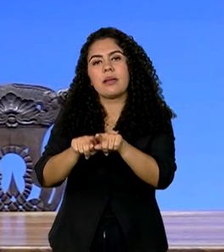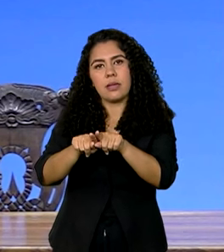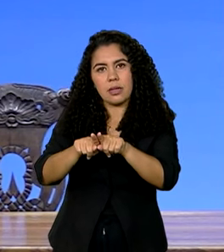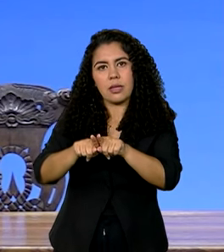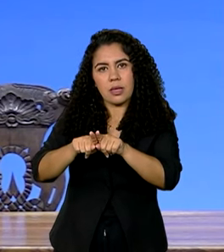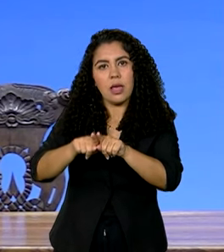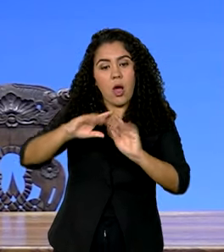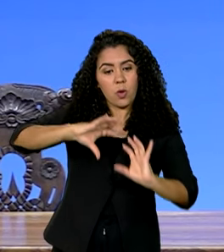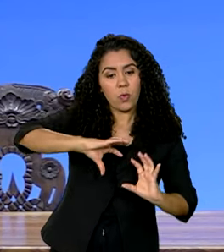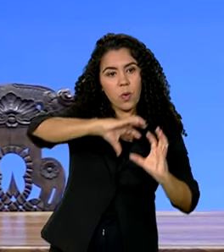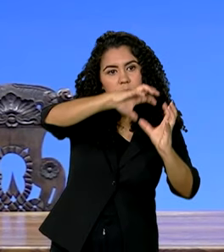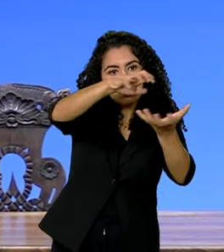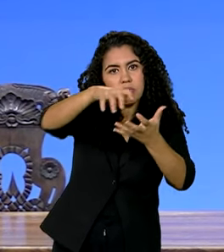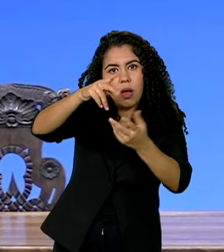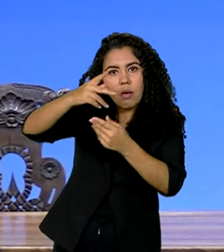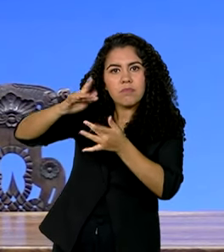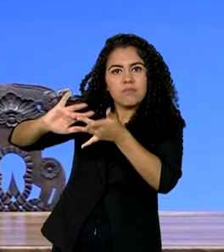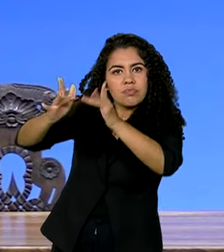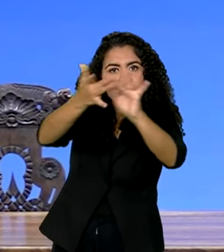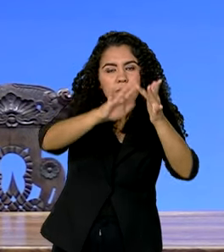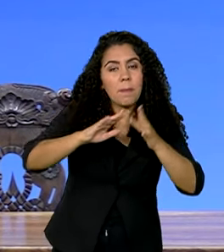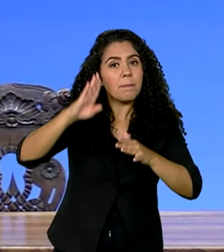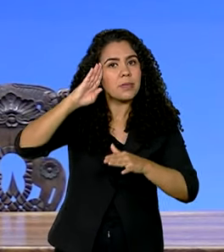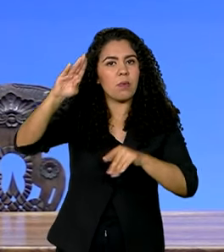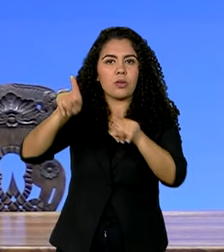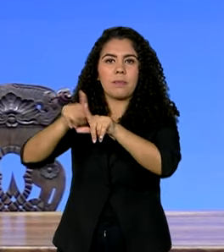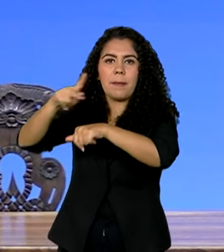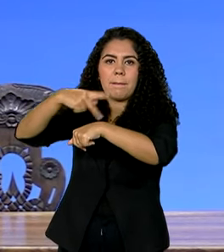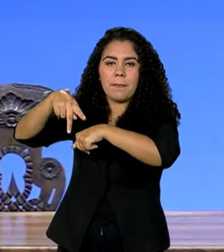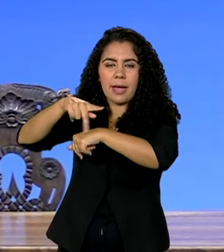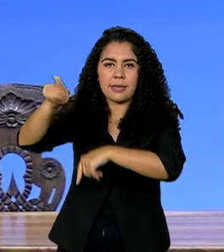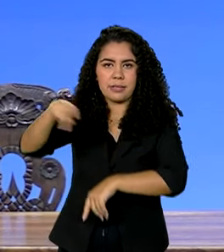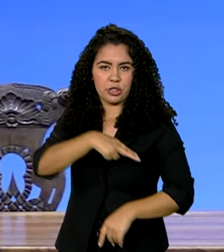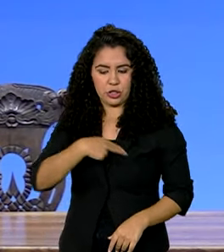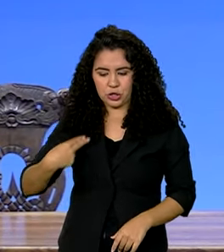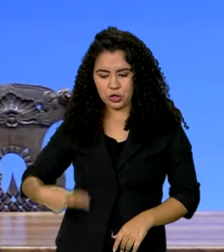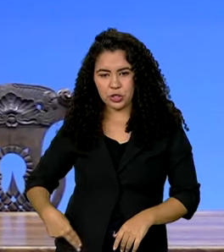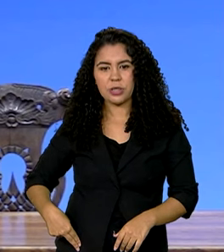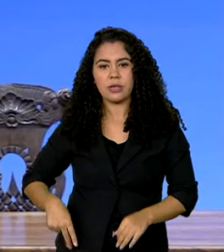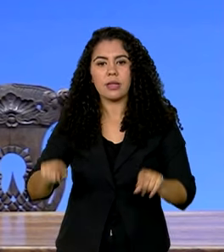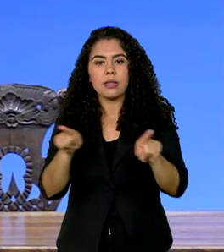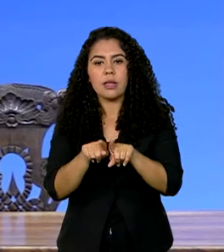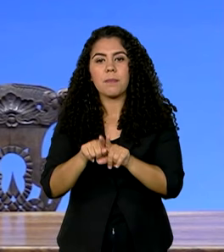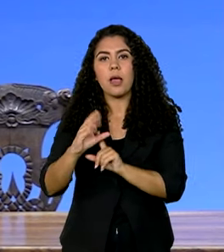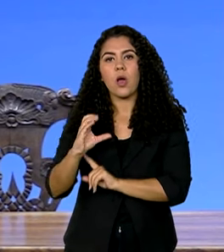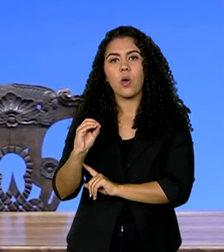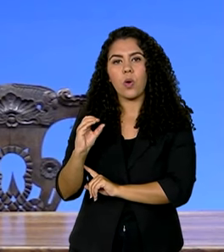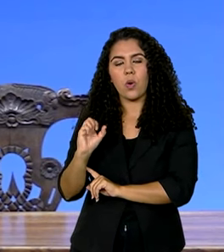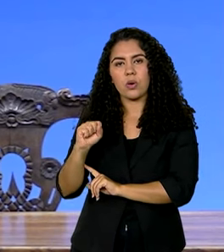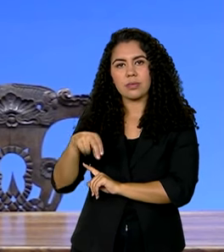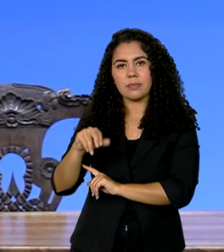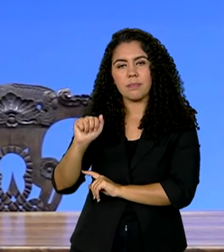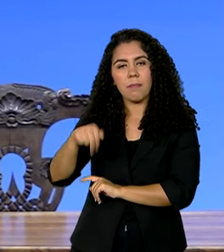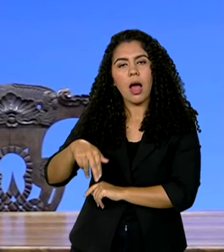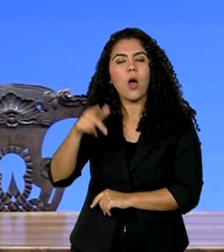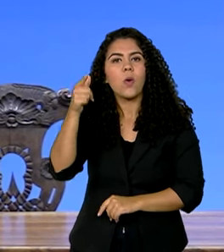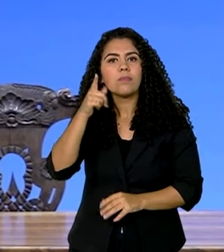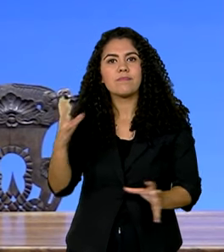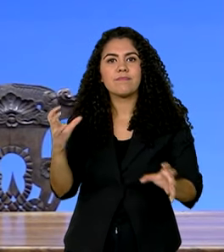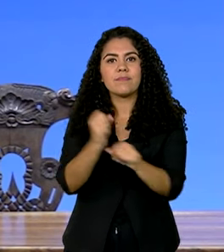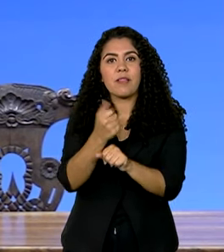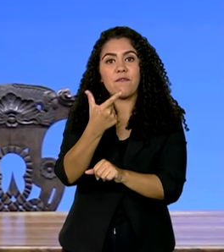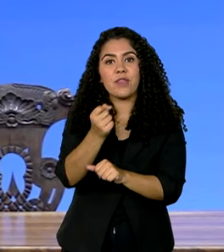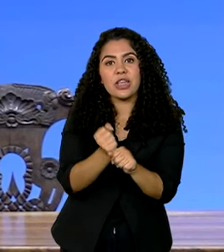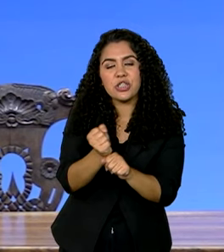que nós desenvolvemos com a China, no ano em que a Cosban completa os seus 20 anos e no